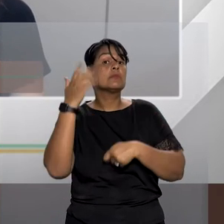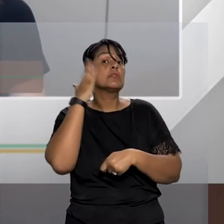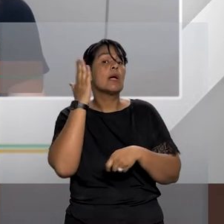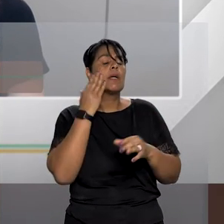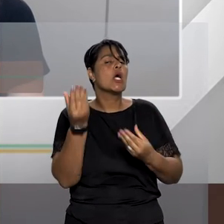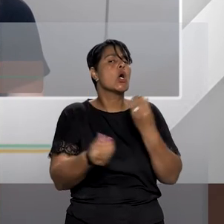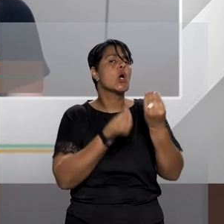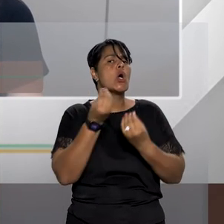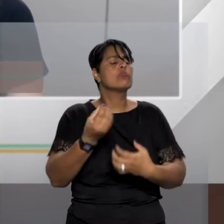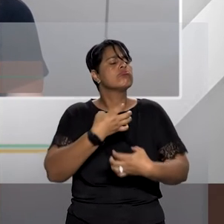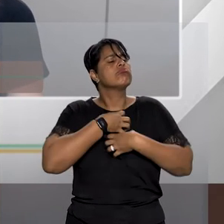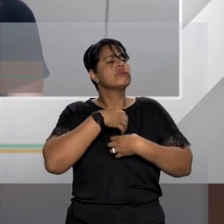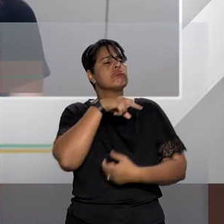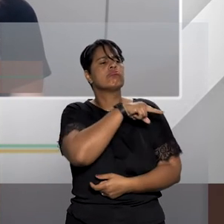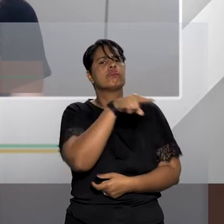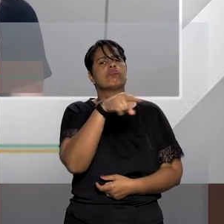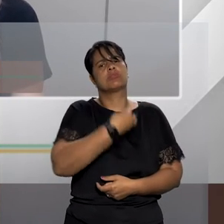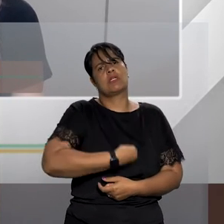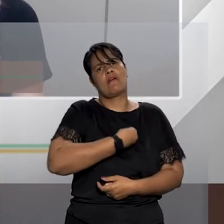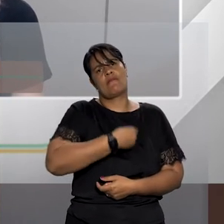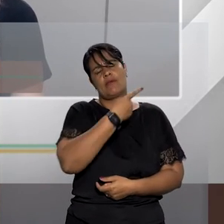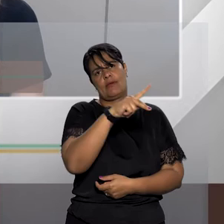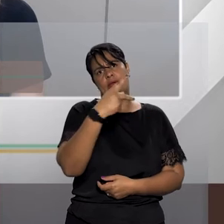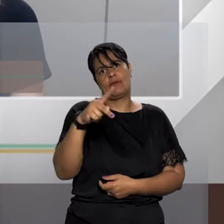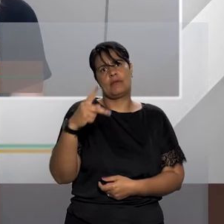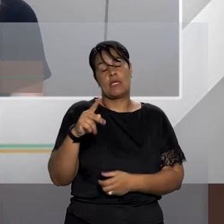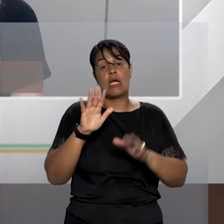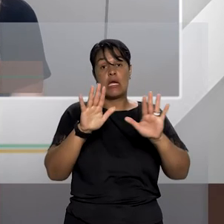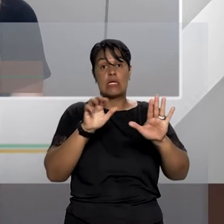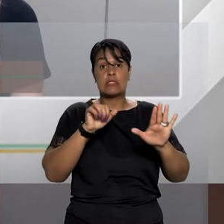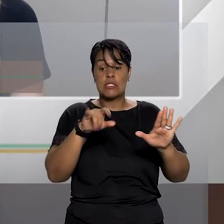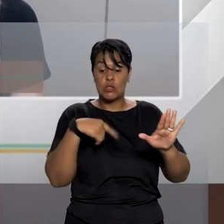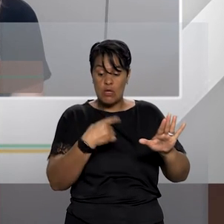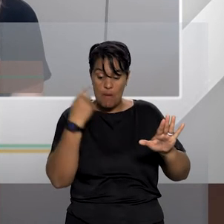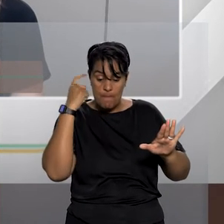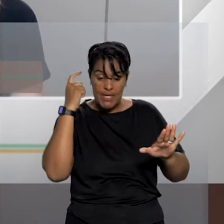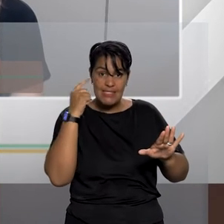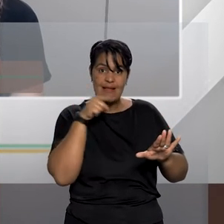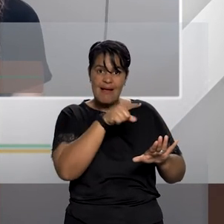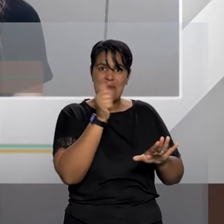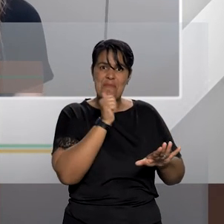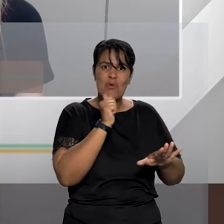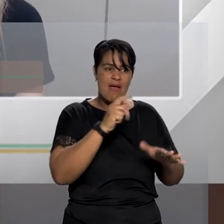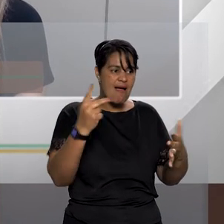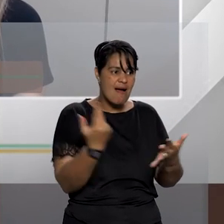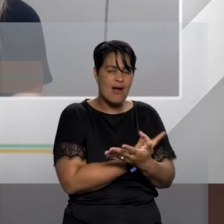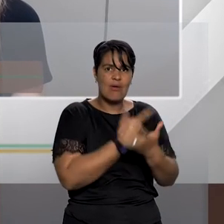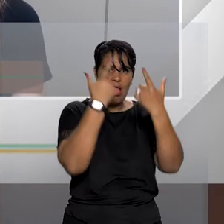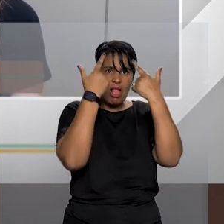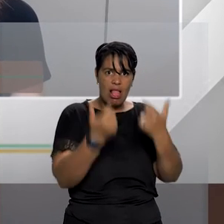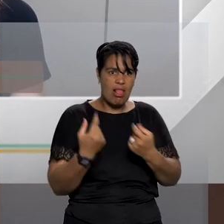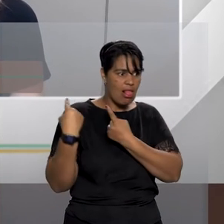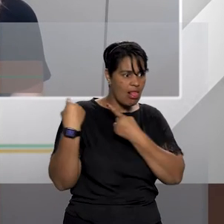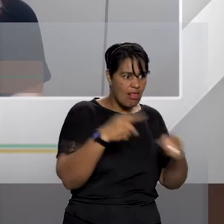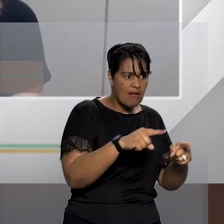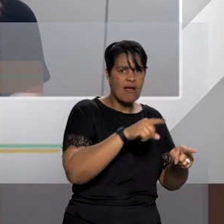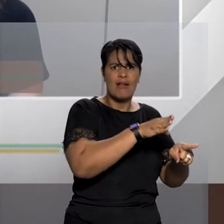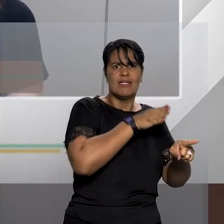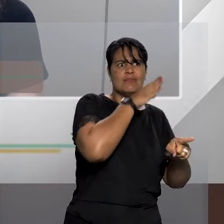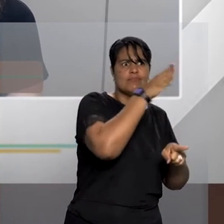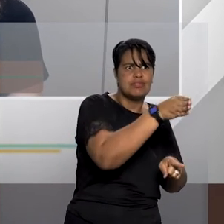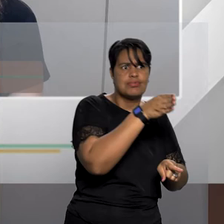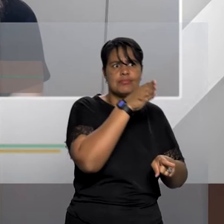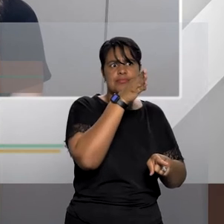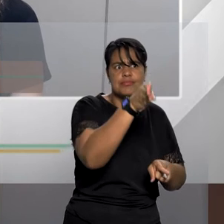se nós imaginarmos que nós vamos ter a peregrinação dessa mulher em várias unidades judiciais até